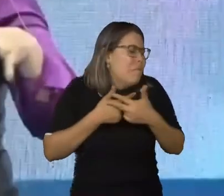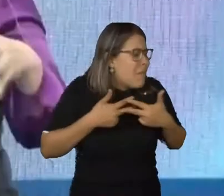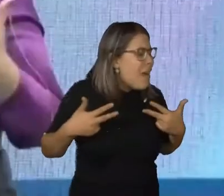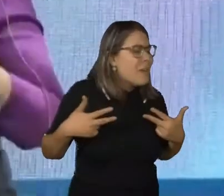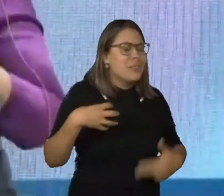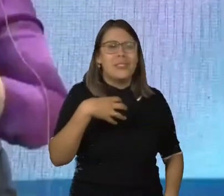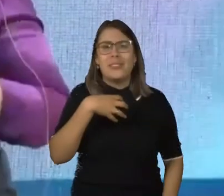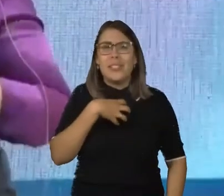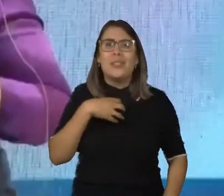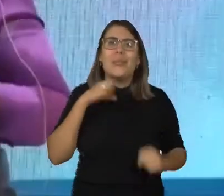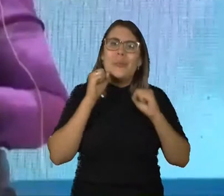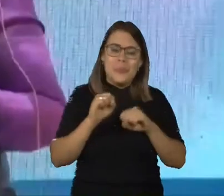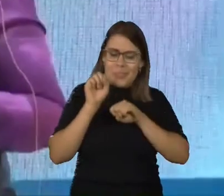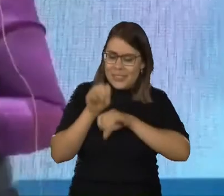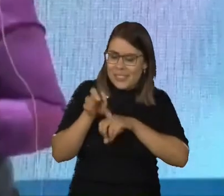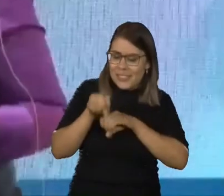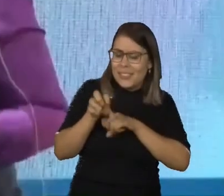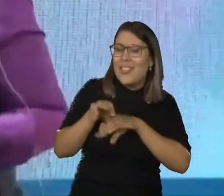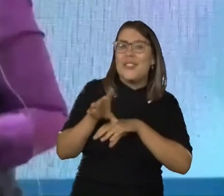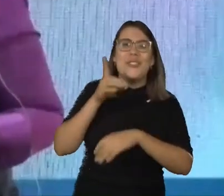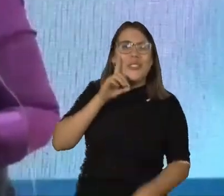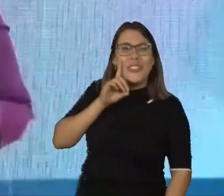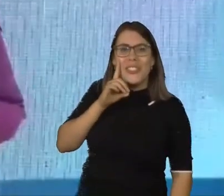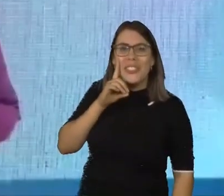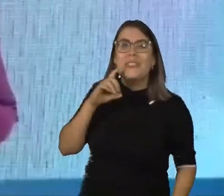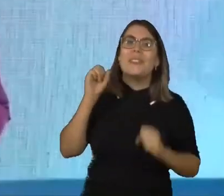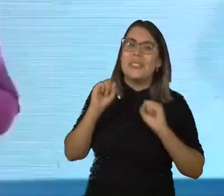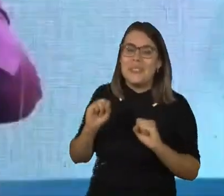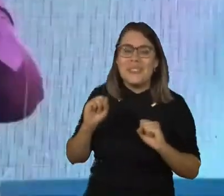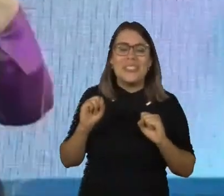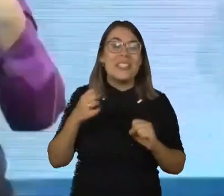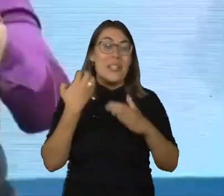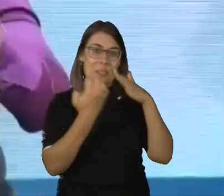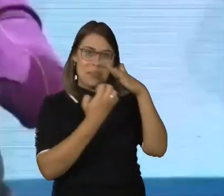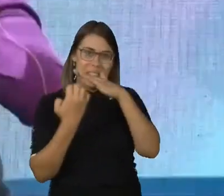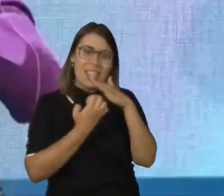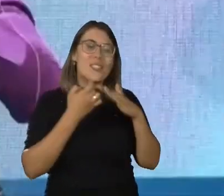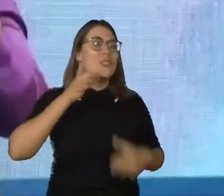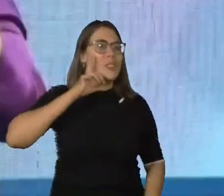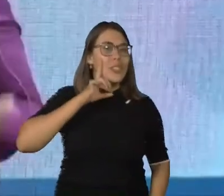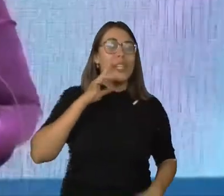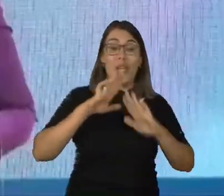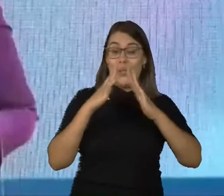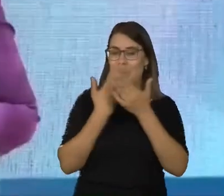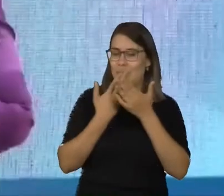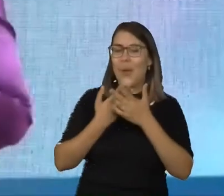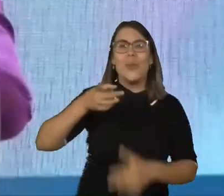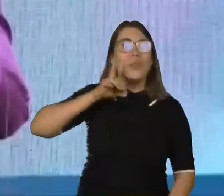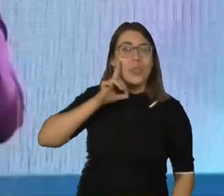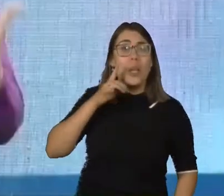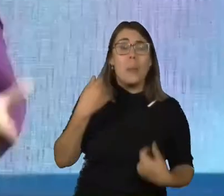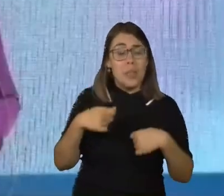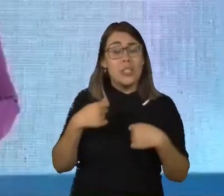formas. A gente ensina a fazer a intenção do dia. Você vai aprender. As empresas fazem a intenção do dia. As escolas fazem a intenção do dia. E você